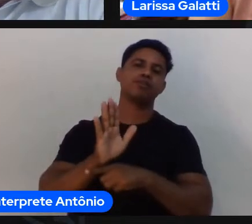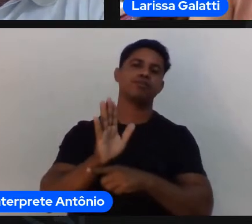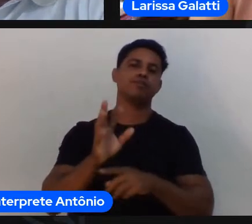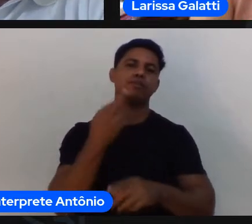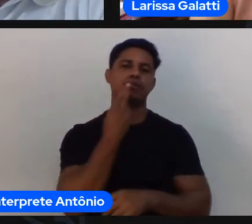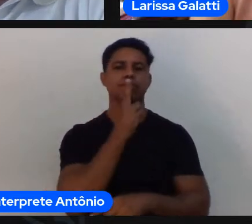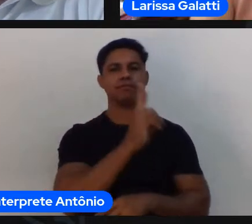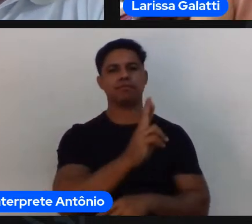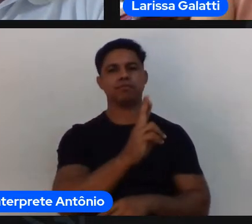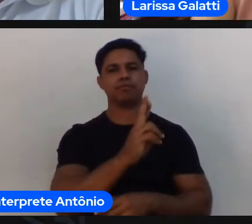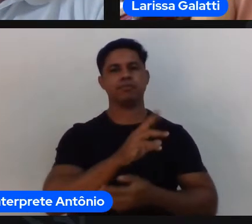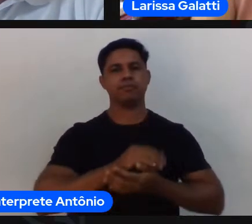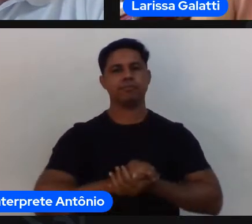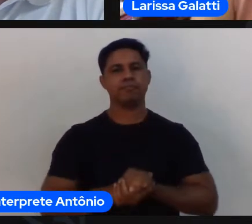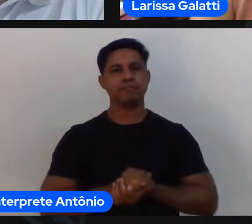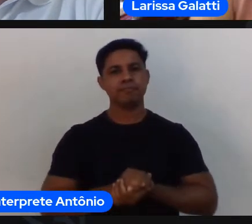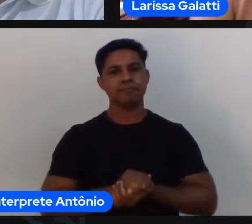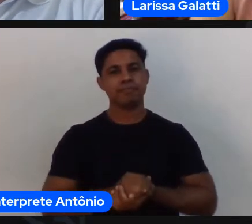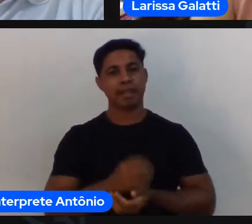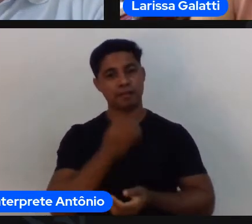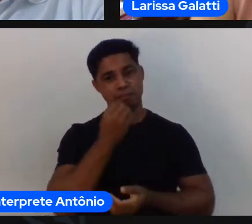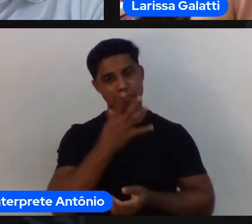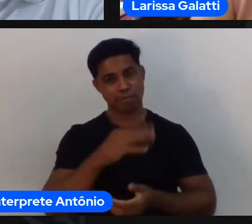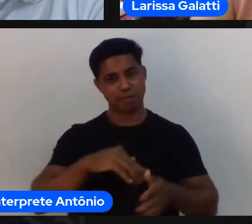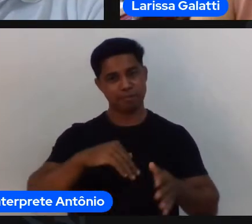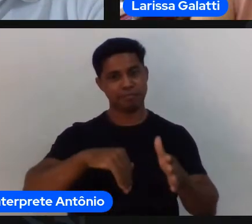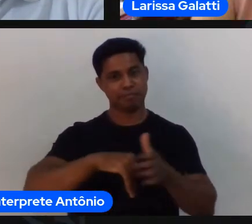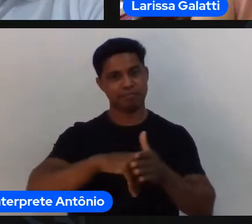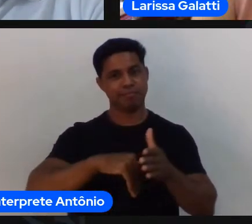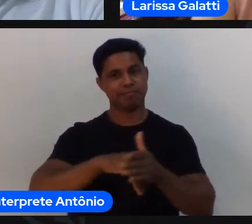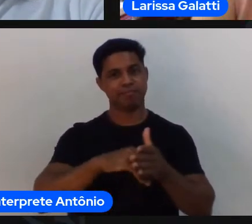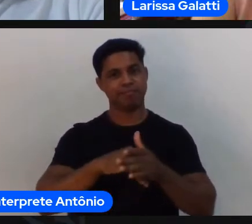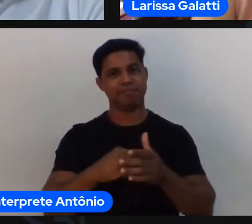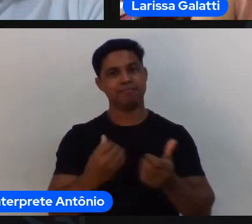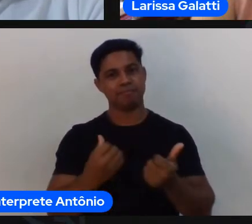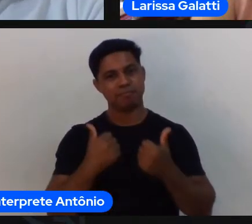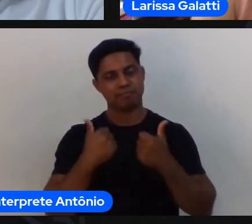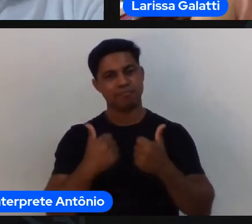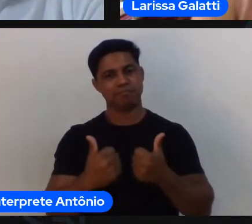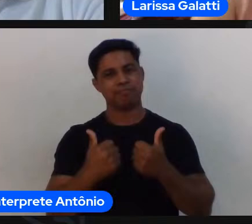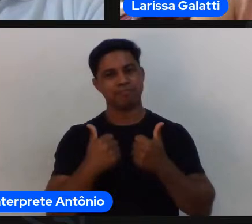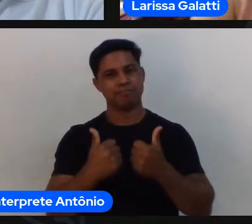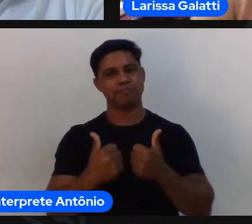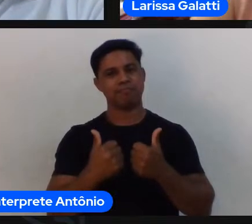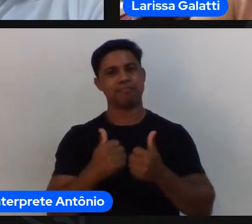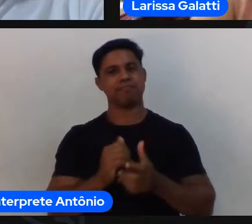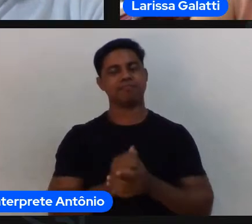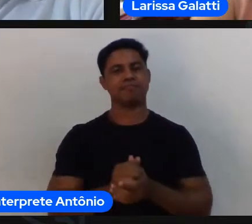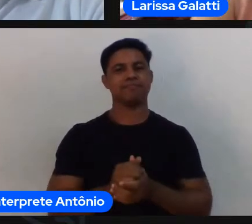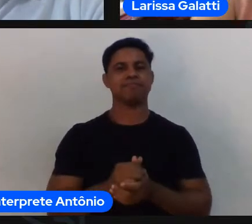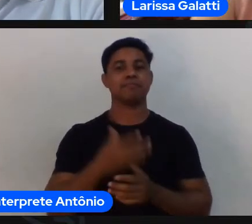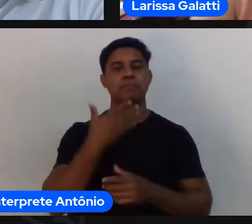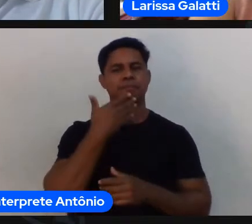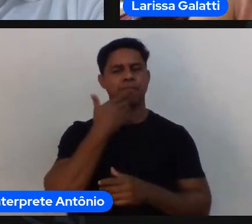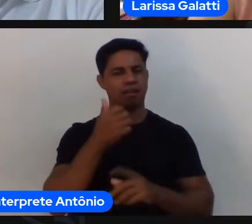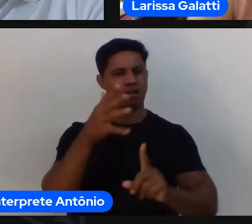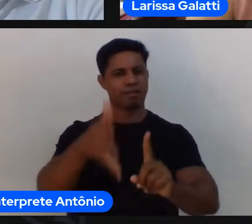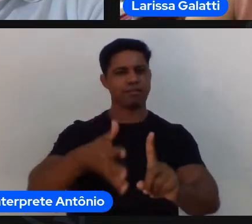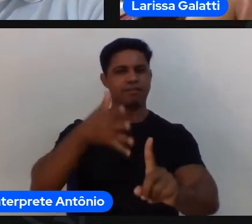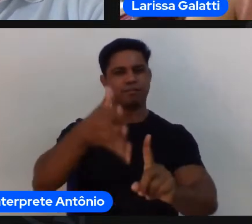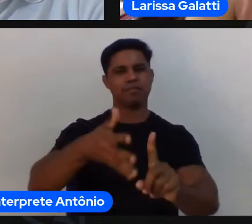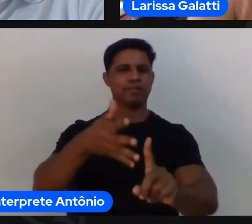show de bola Marissa show de bola melhor que essa palestra só duas palestras